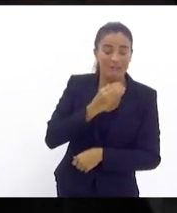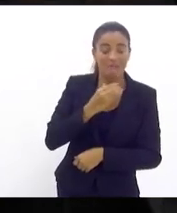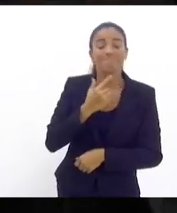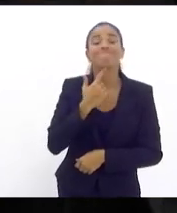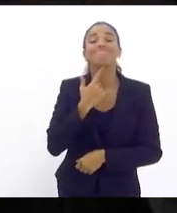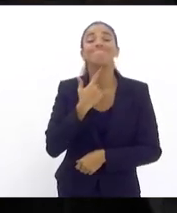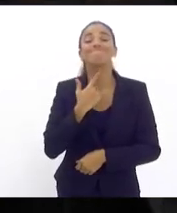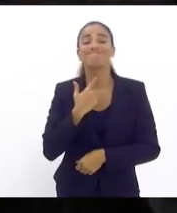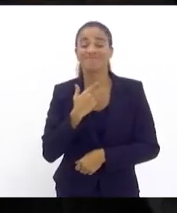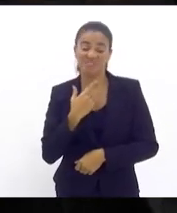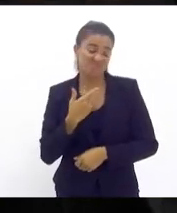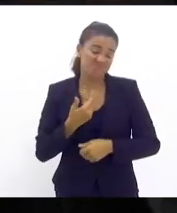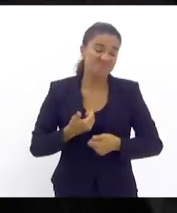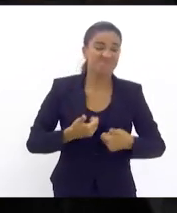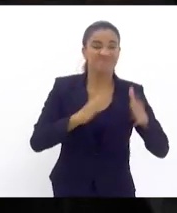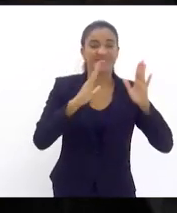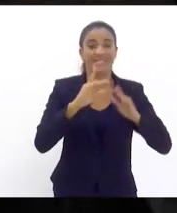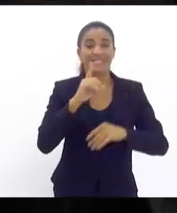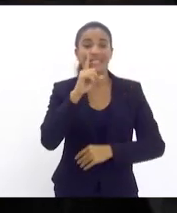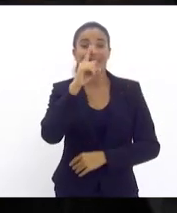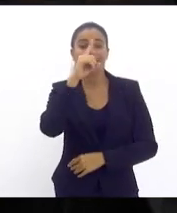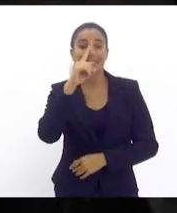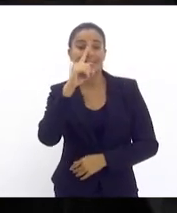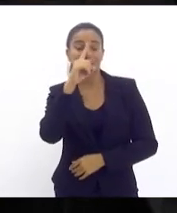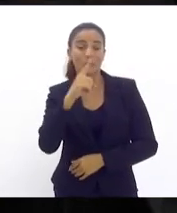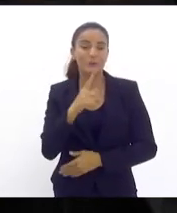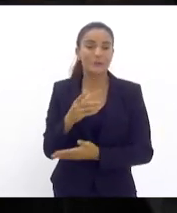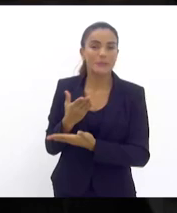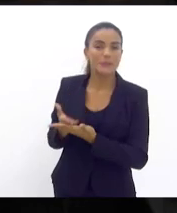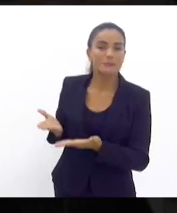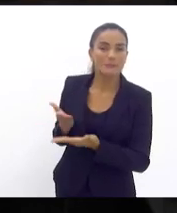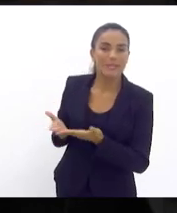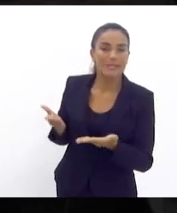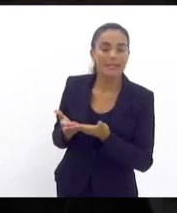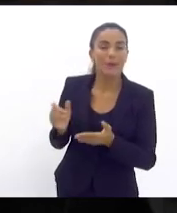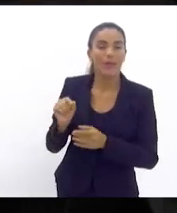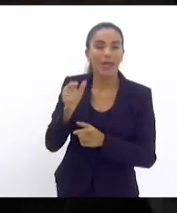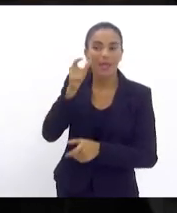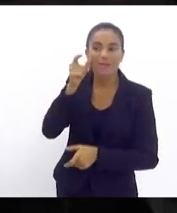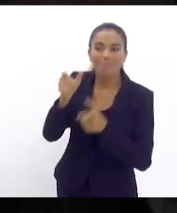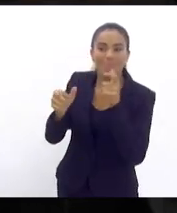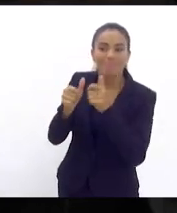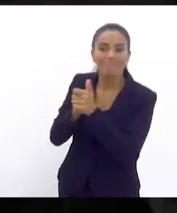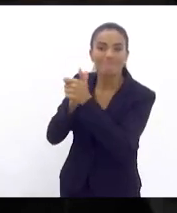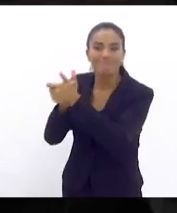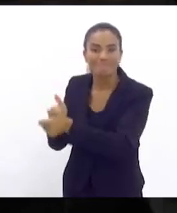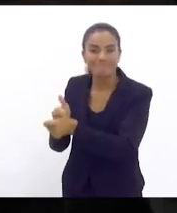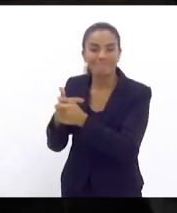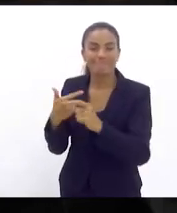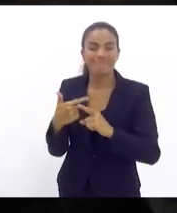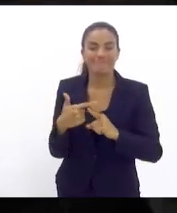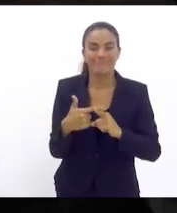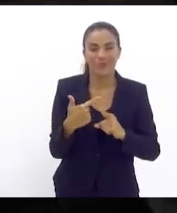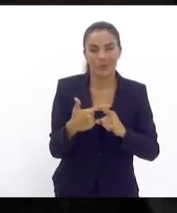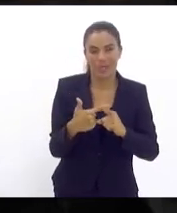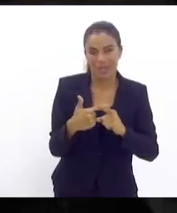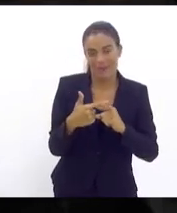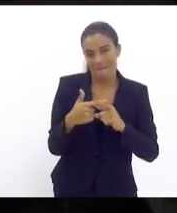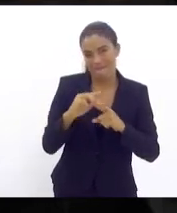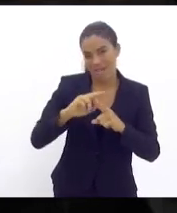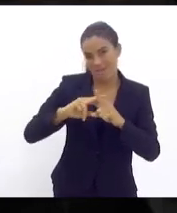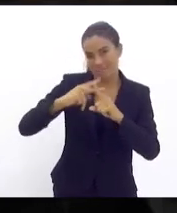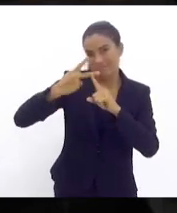risco de perda de popularidade, porque vai aumentar a alíquota